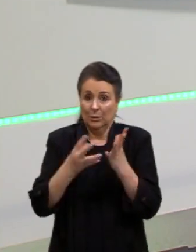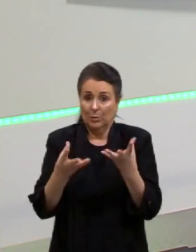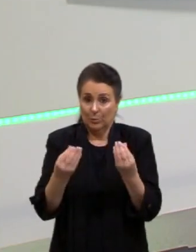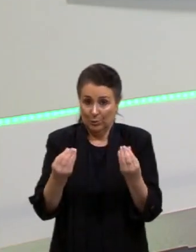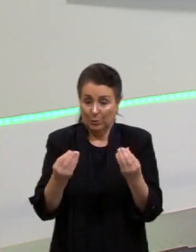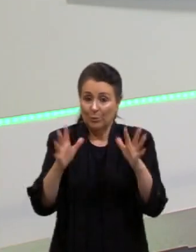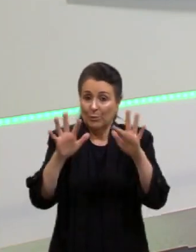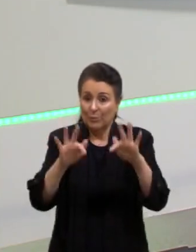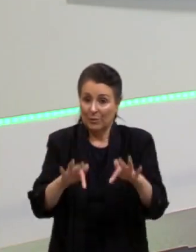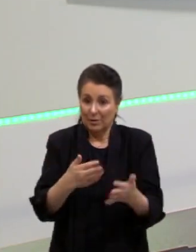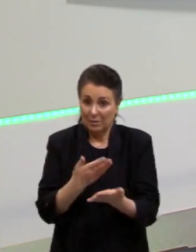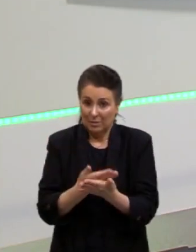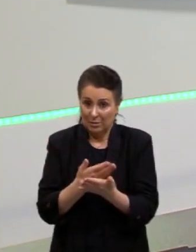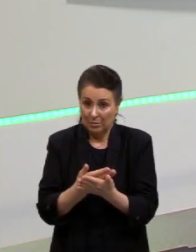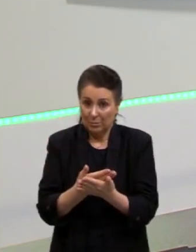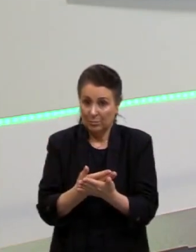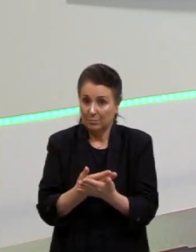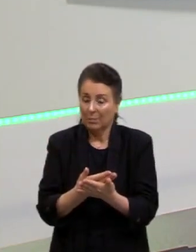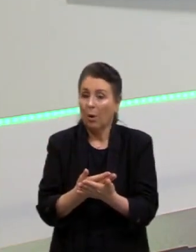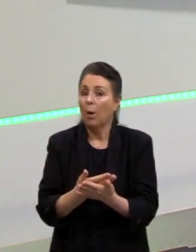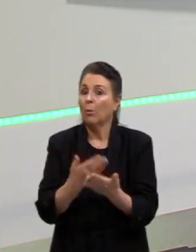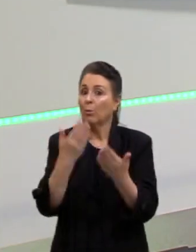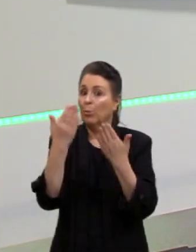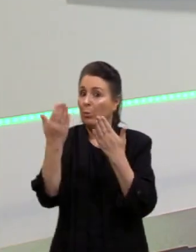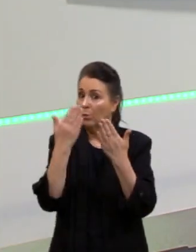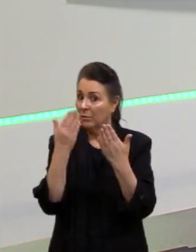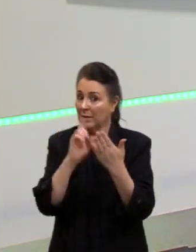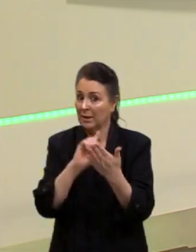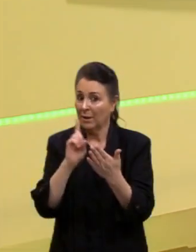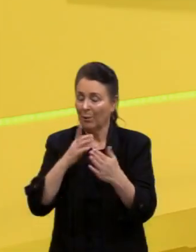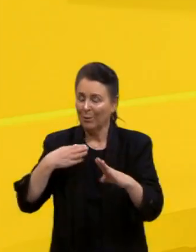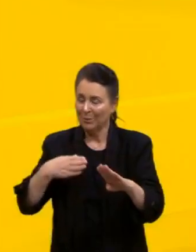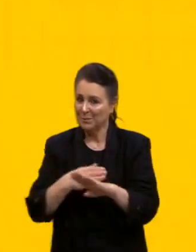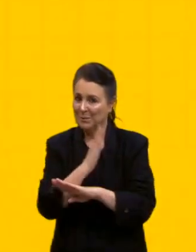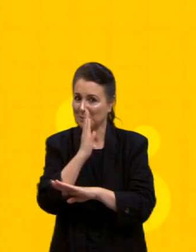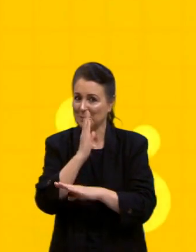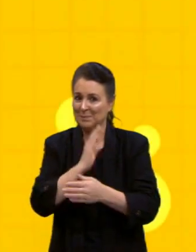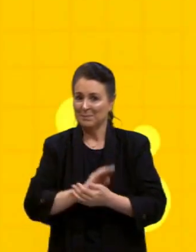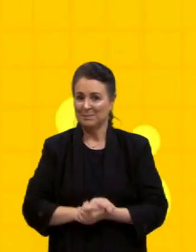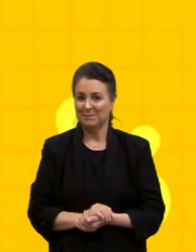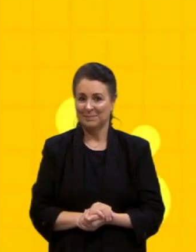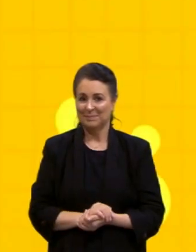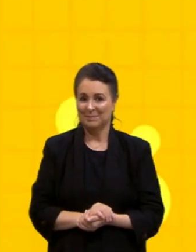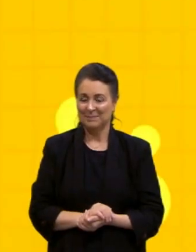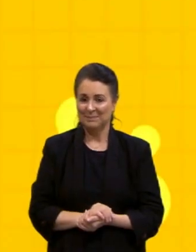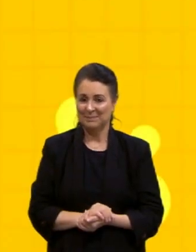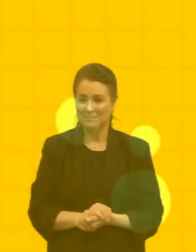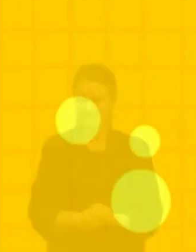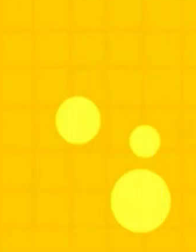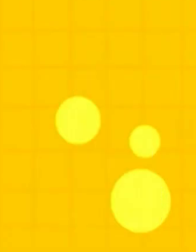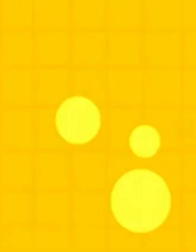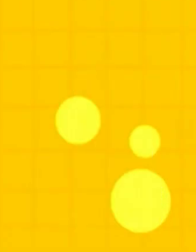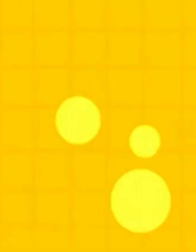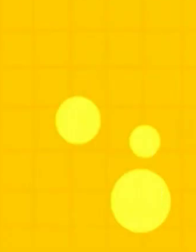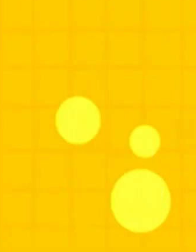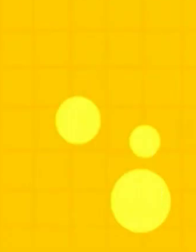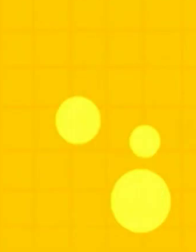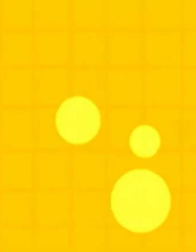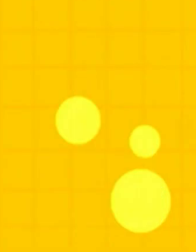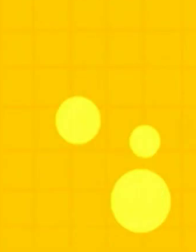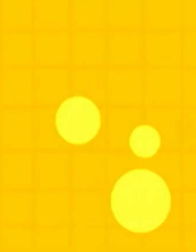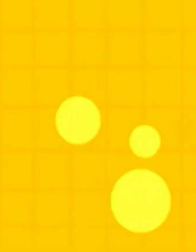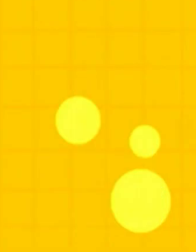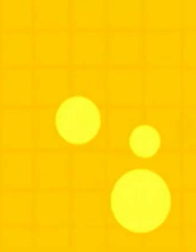ficando por aqui. Não fica com dúvida e partiu passar. lá. Anim! É! Música